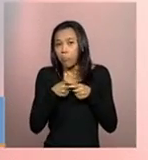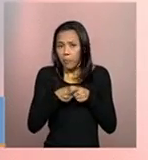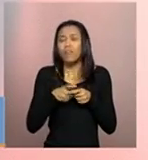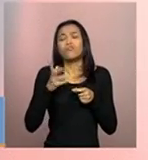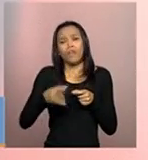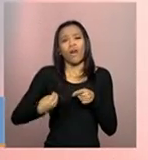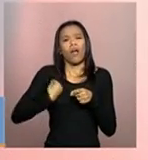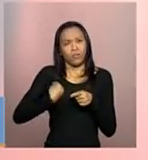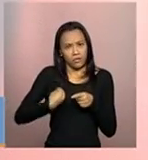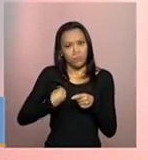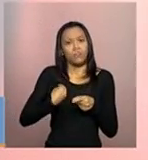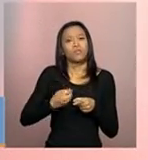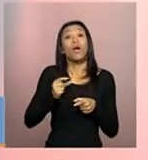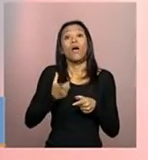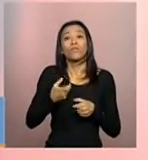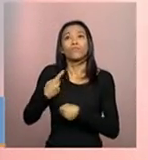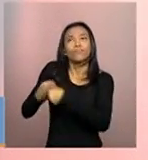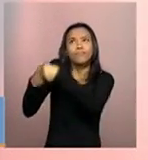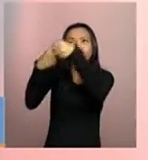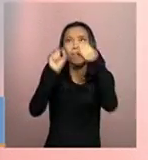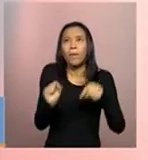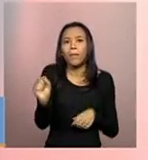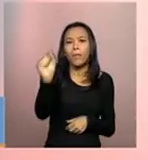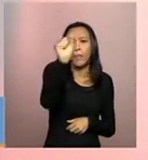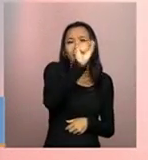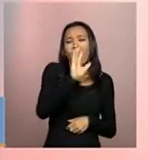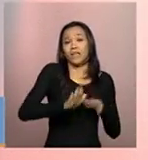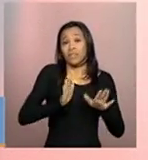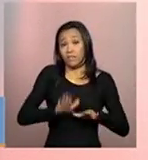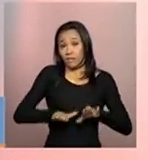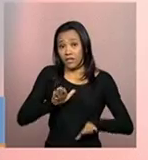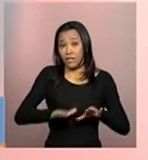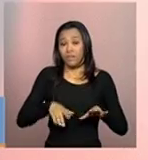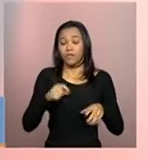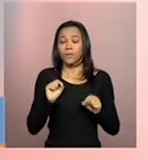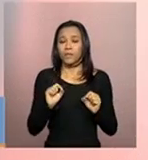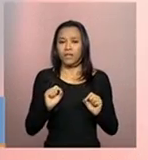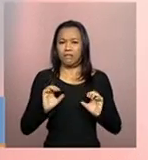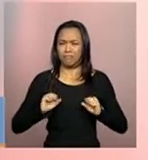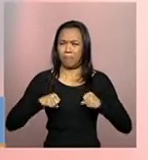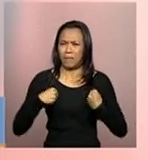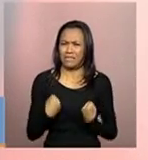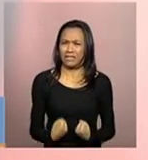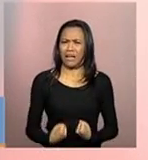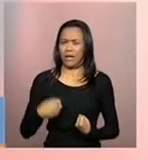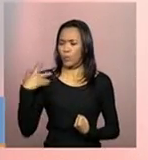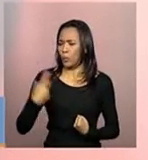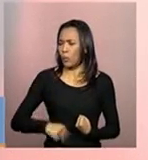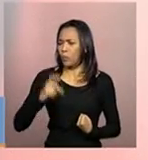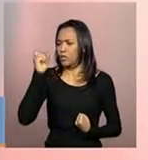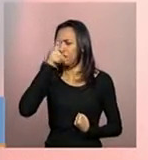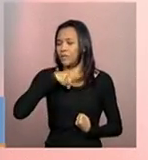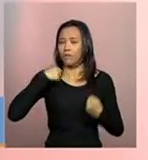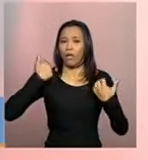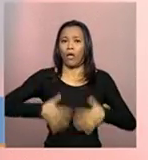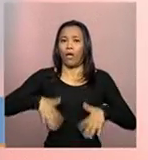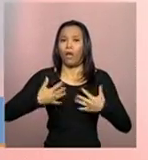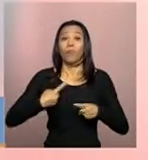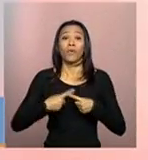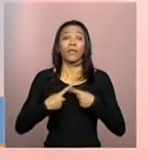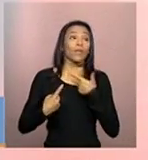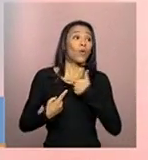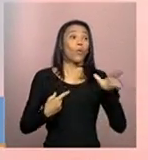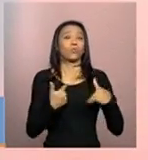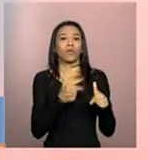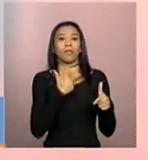municípios. Então, às vezes pode sobrecarregar porque tem outras tarefas a serem feitas, mas a tarefa, gente,